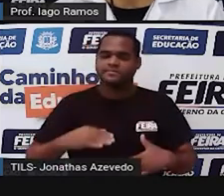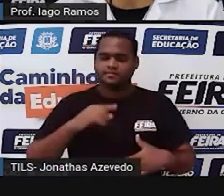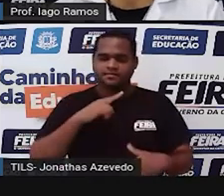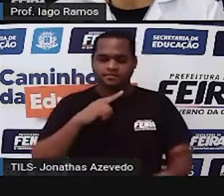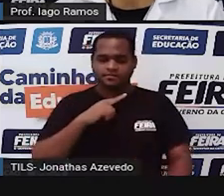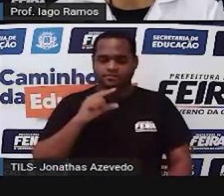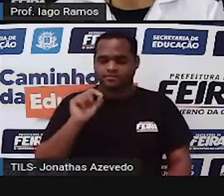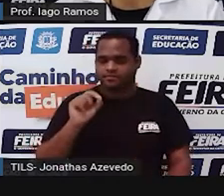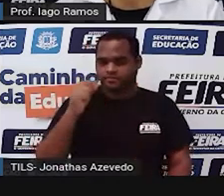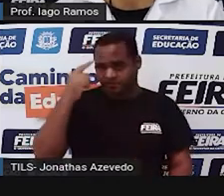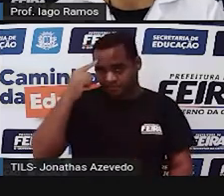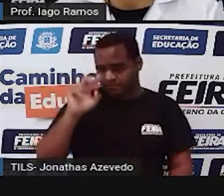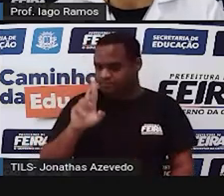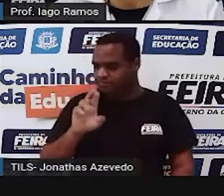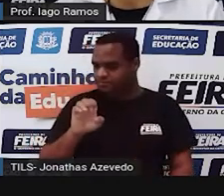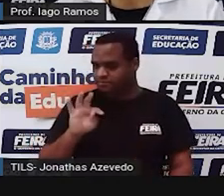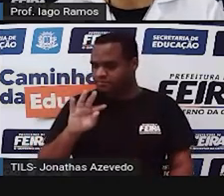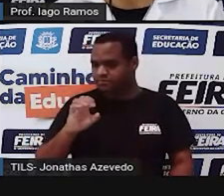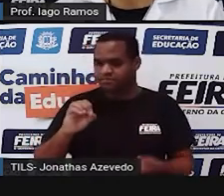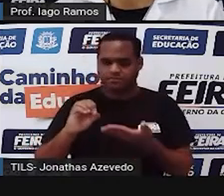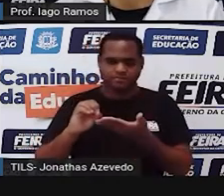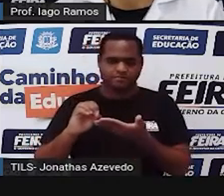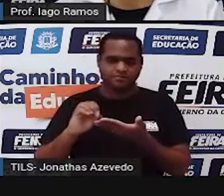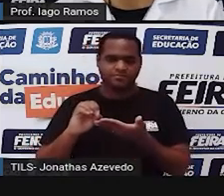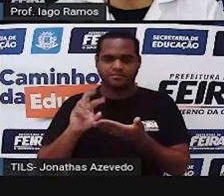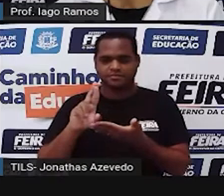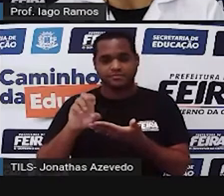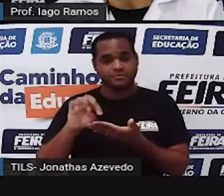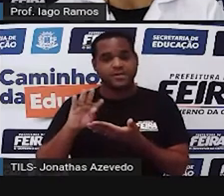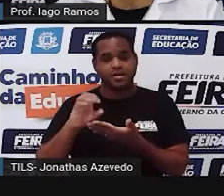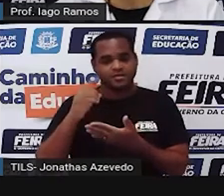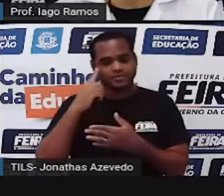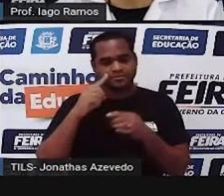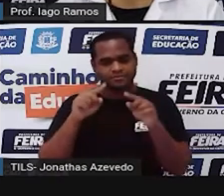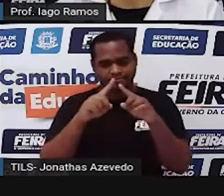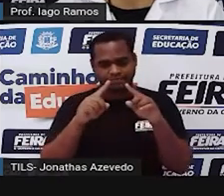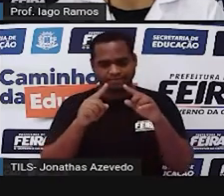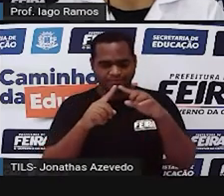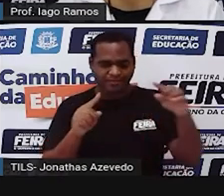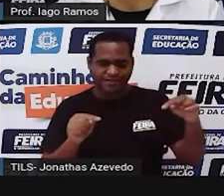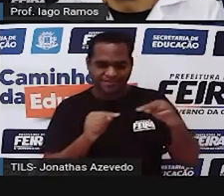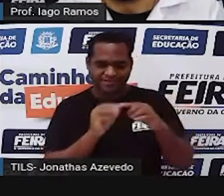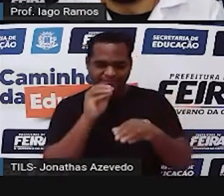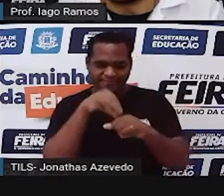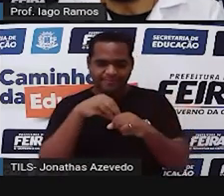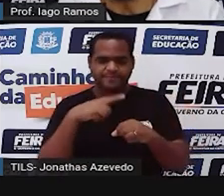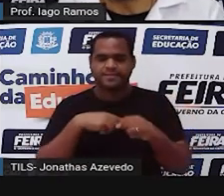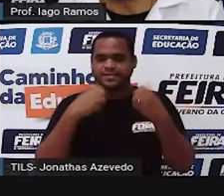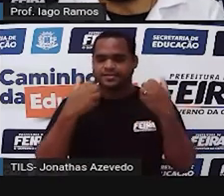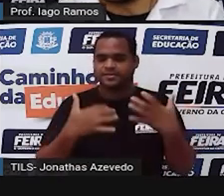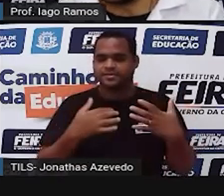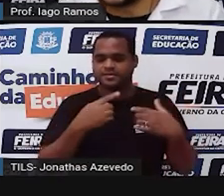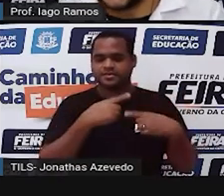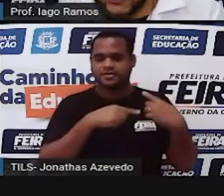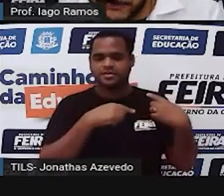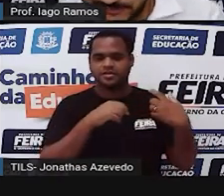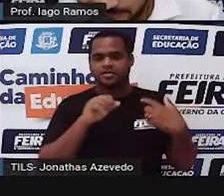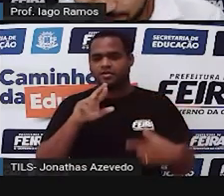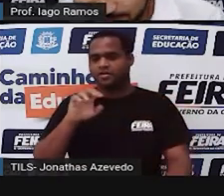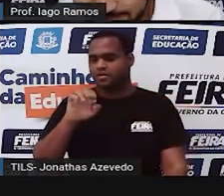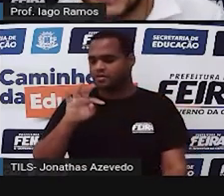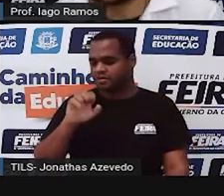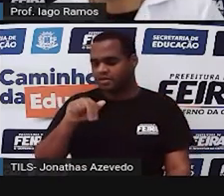ângulo reto. Ângulo reto, de trás para frente, retângulo.